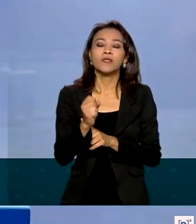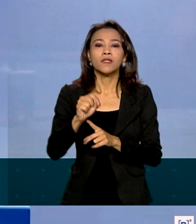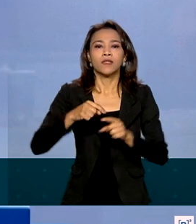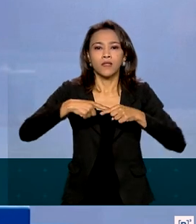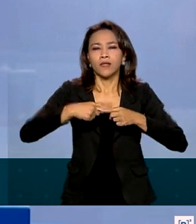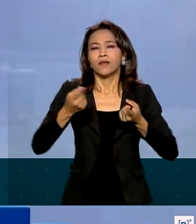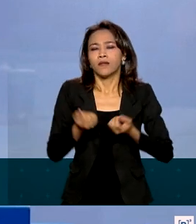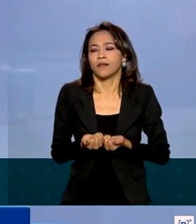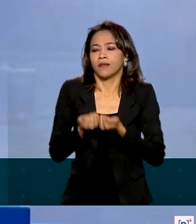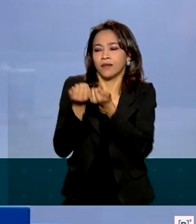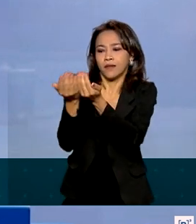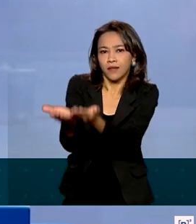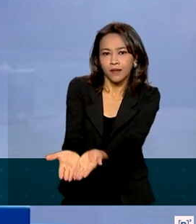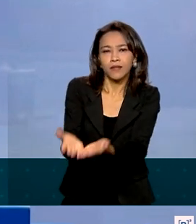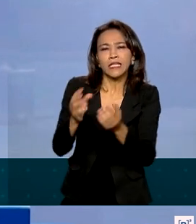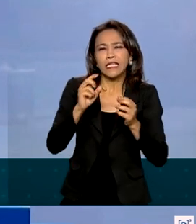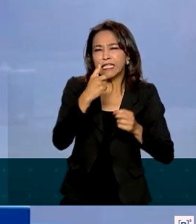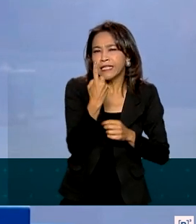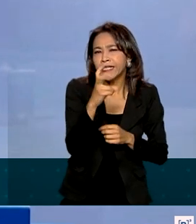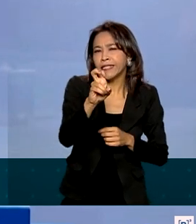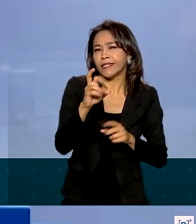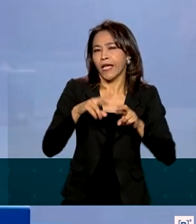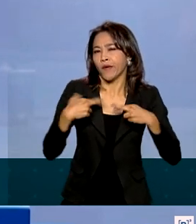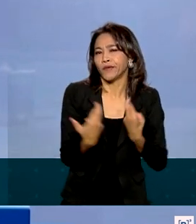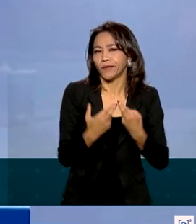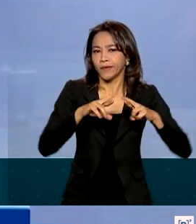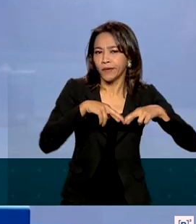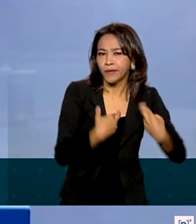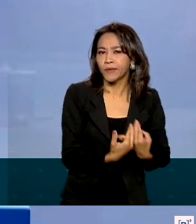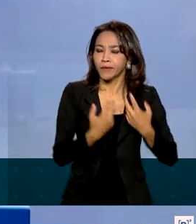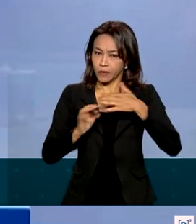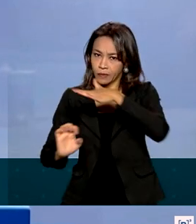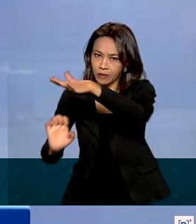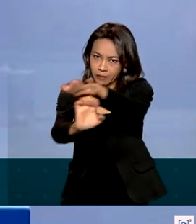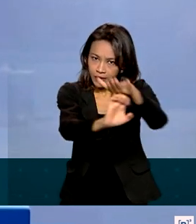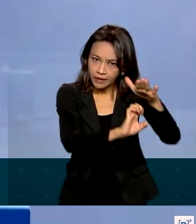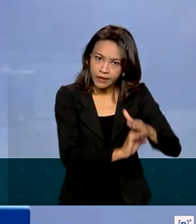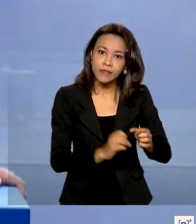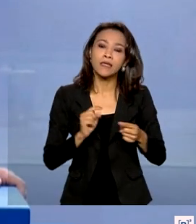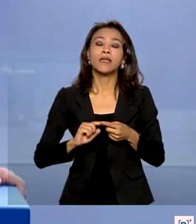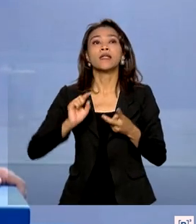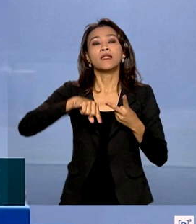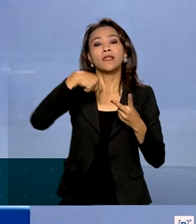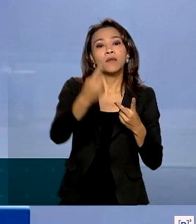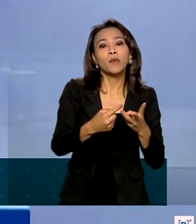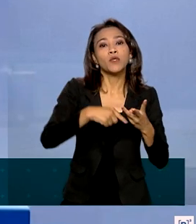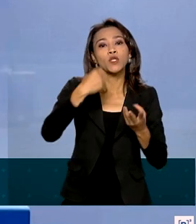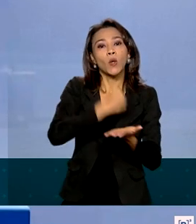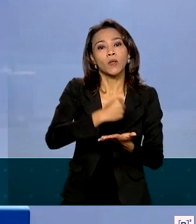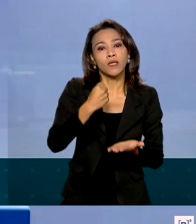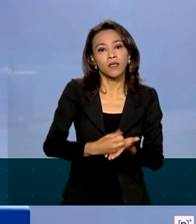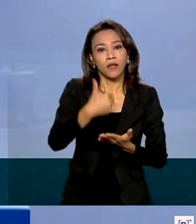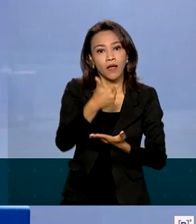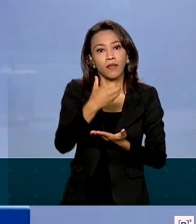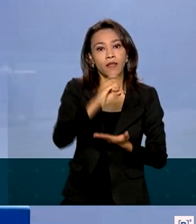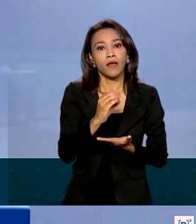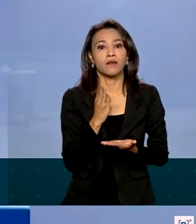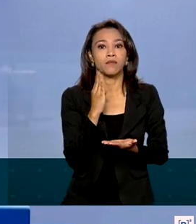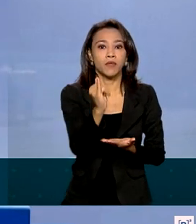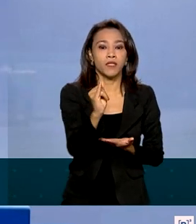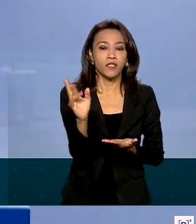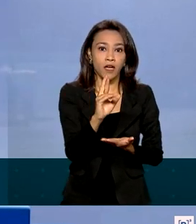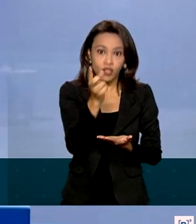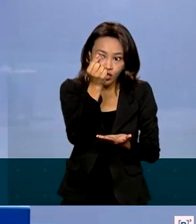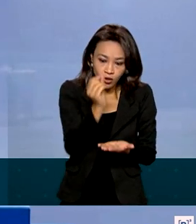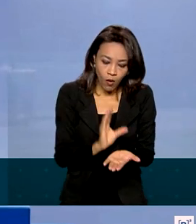depois de fazer 15 reuniões com investidores, depois de contratar R$ 10 bilhões de